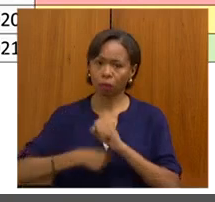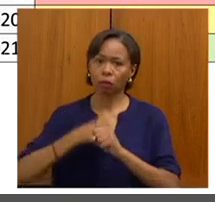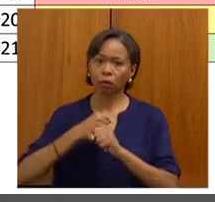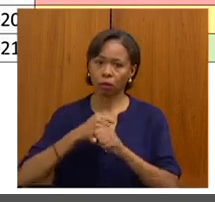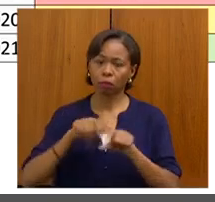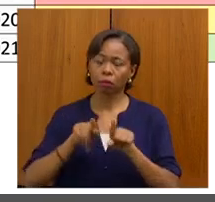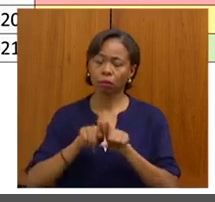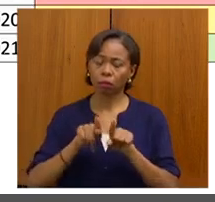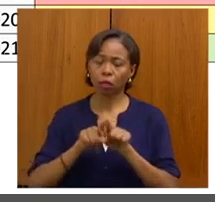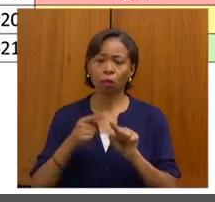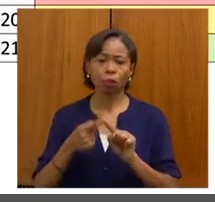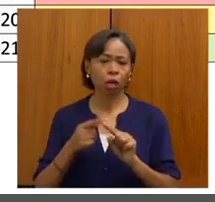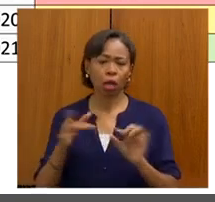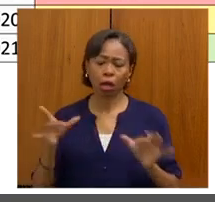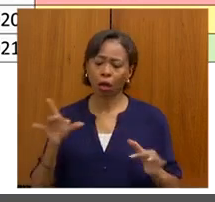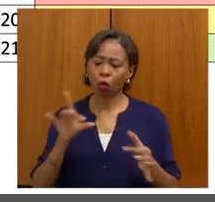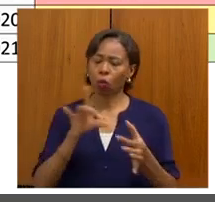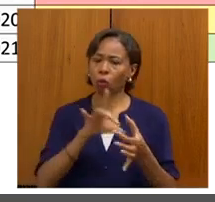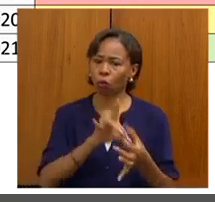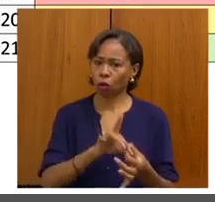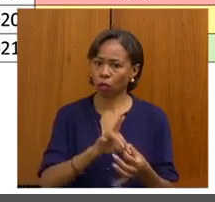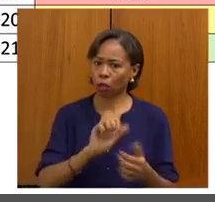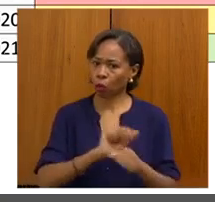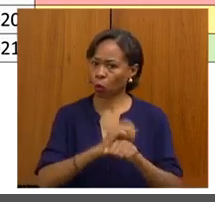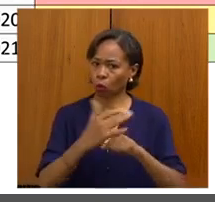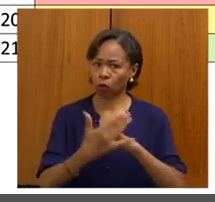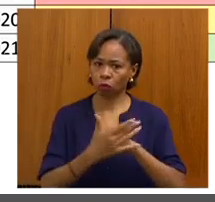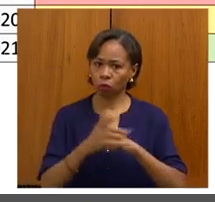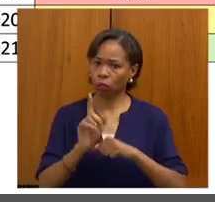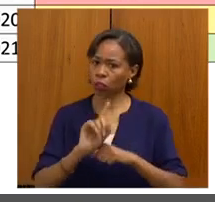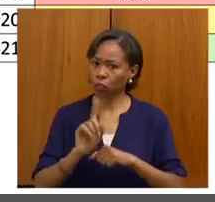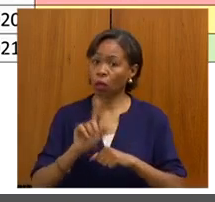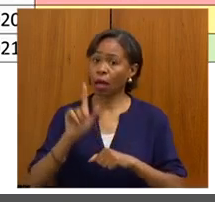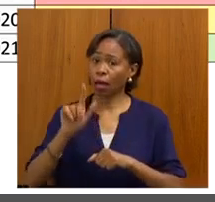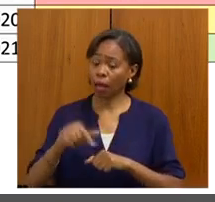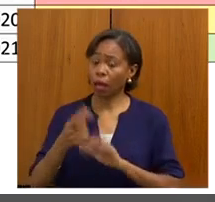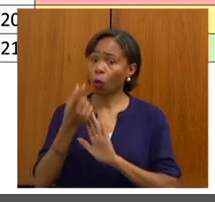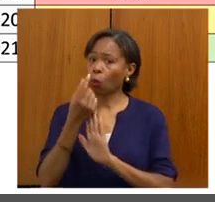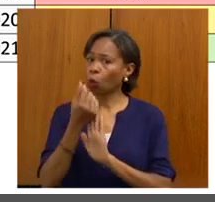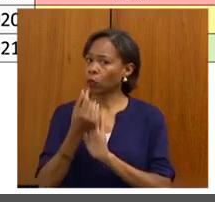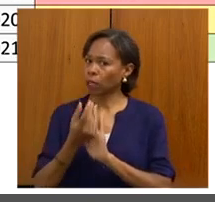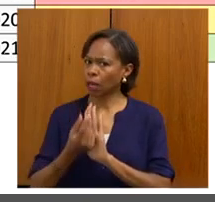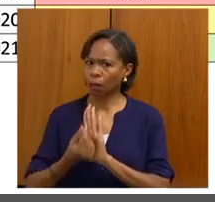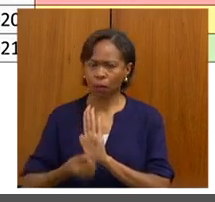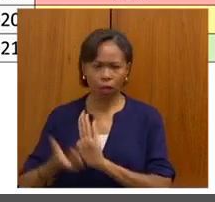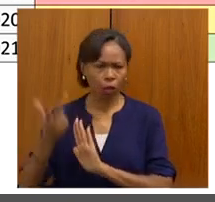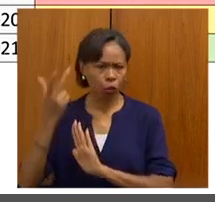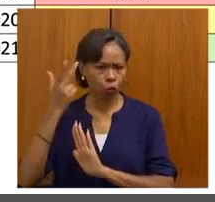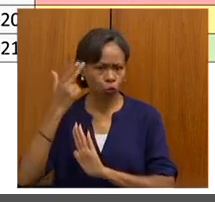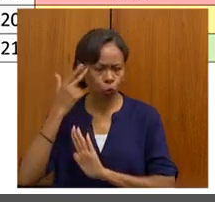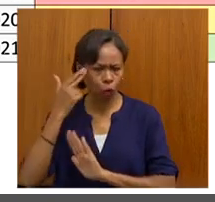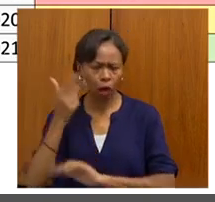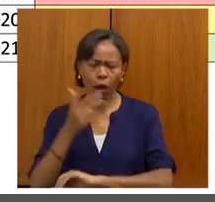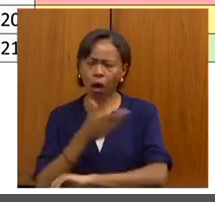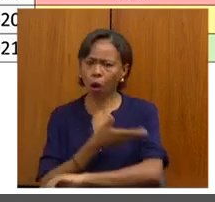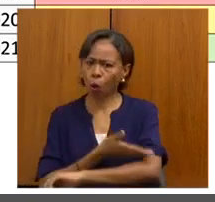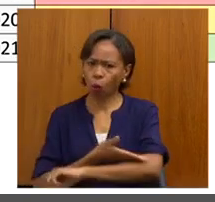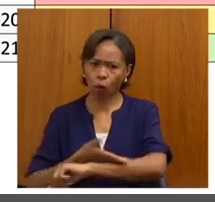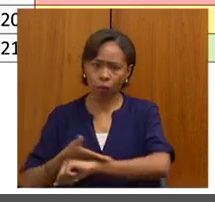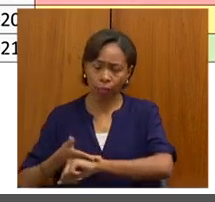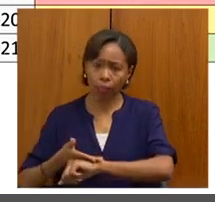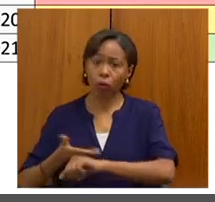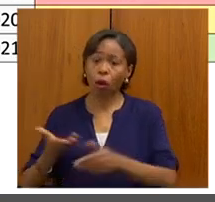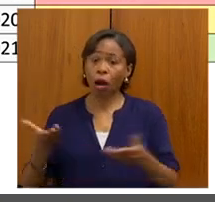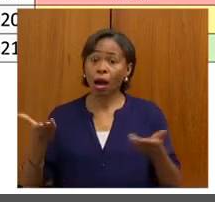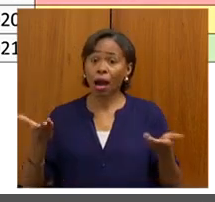recurso extraordinário, é orçamento ordinário. E este ano a expectativa é mais de 8